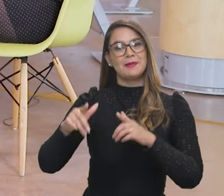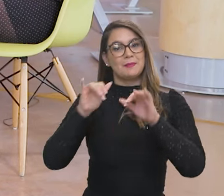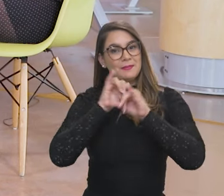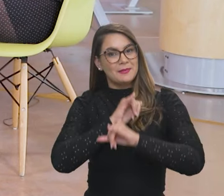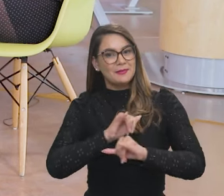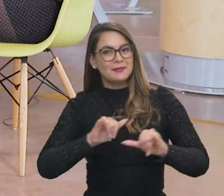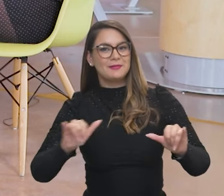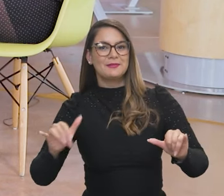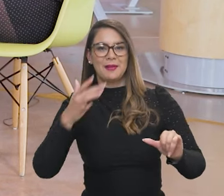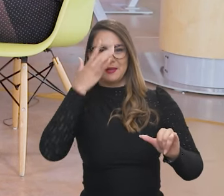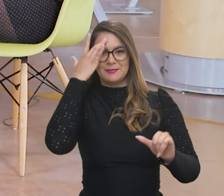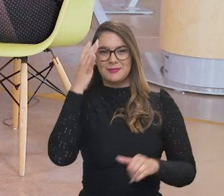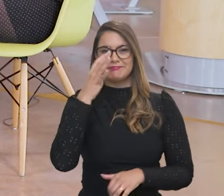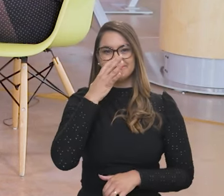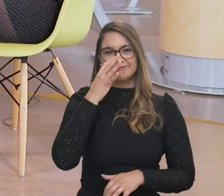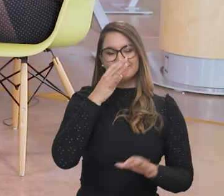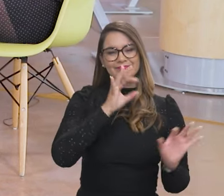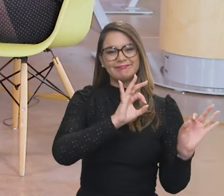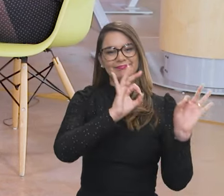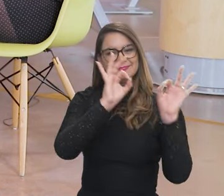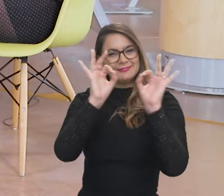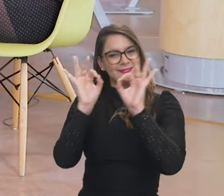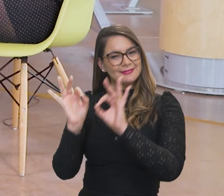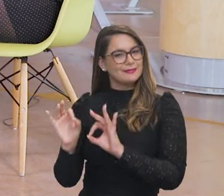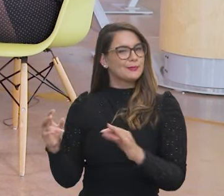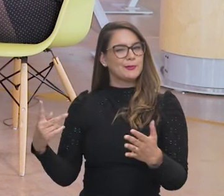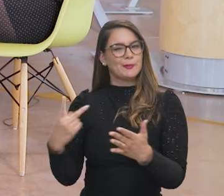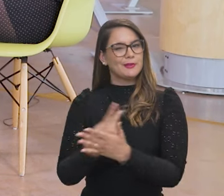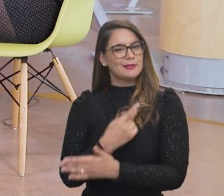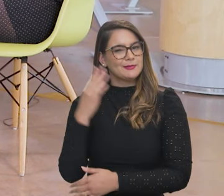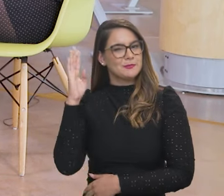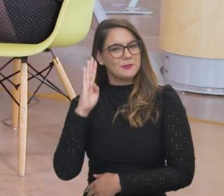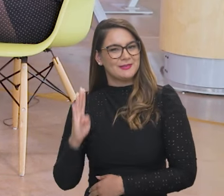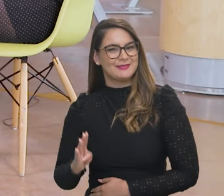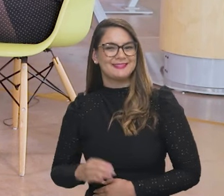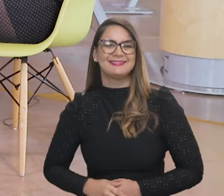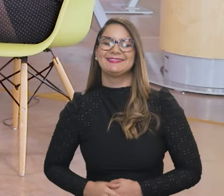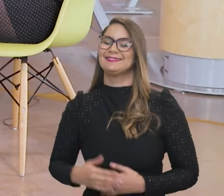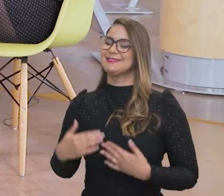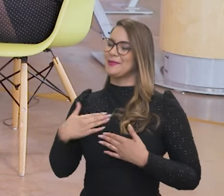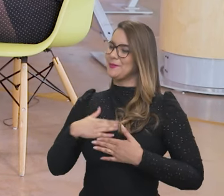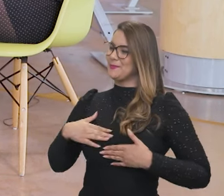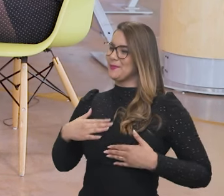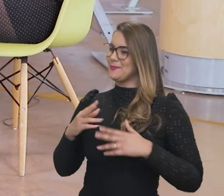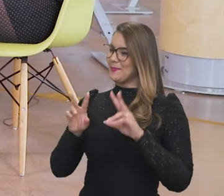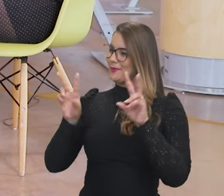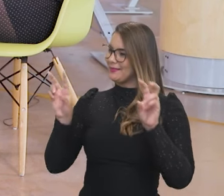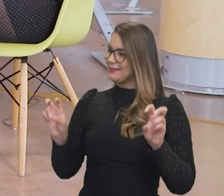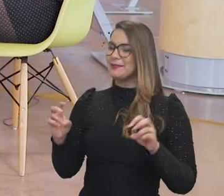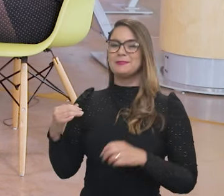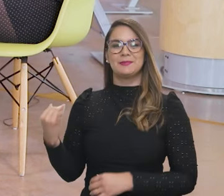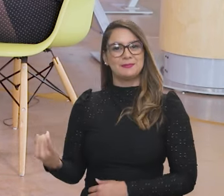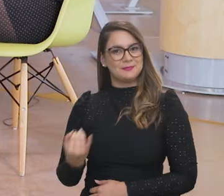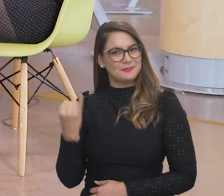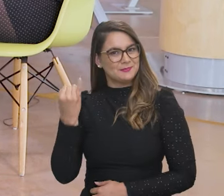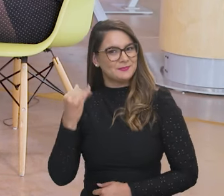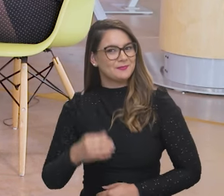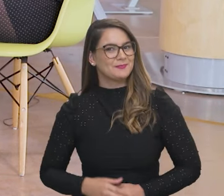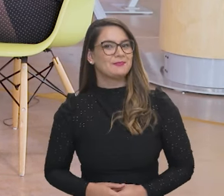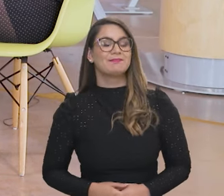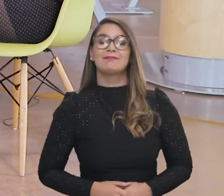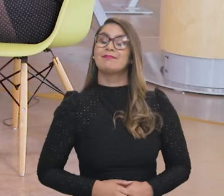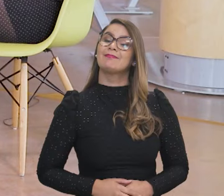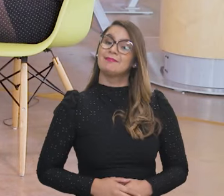informar os nossos telespectadores pelo que está acontecendo no Brasil. Uma honra conversar sobre esse assunto tão bacana.